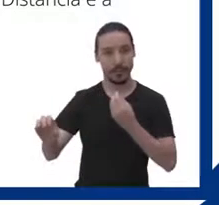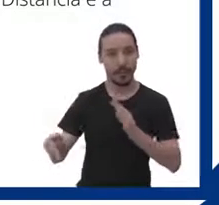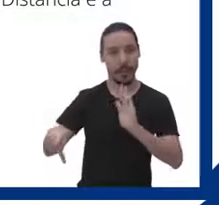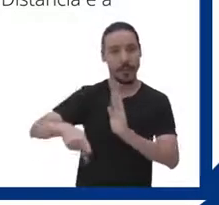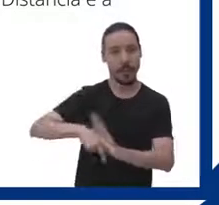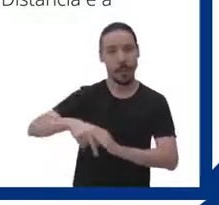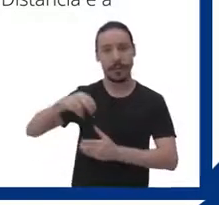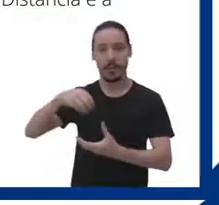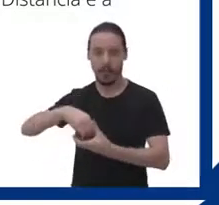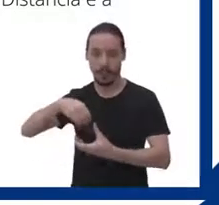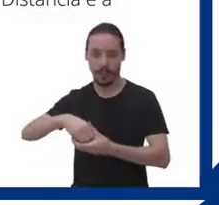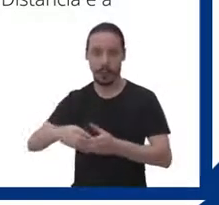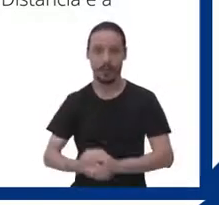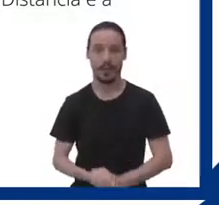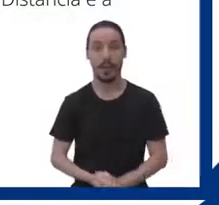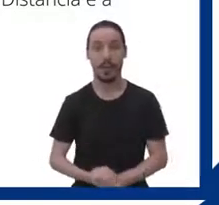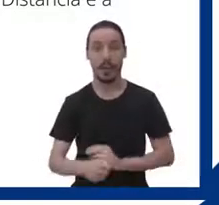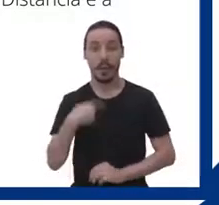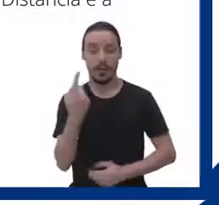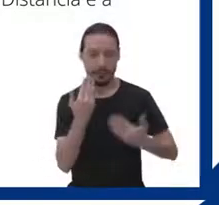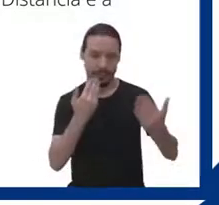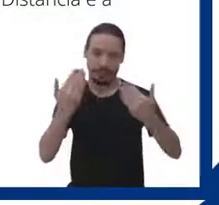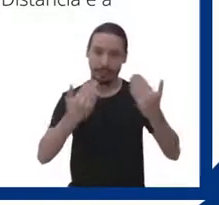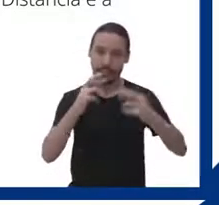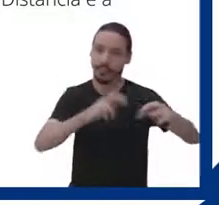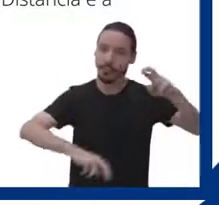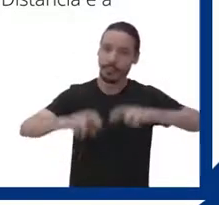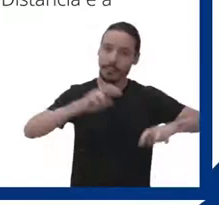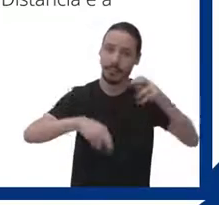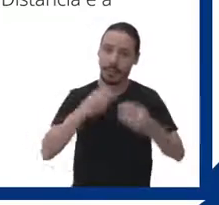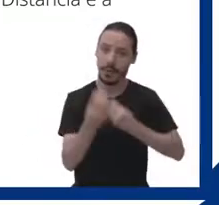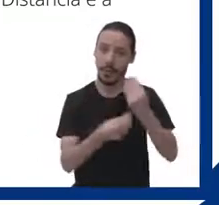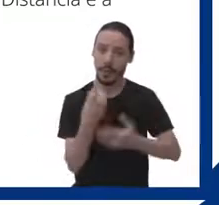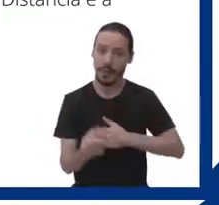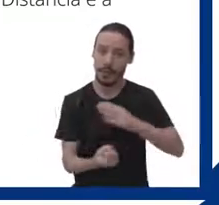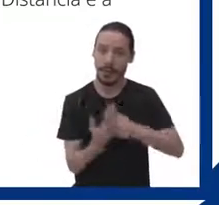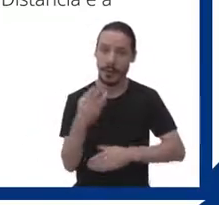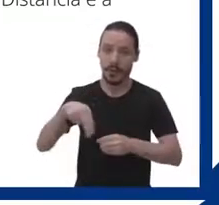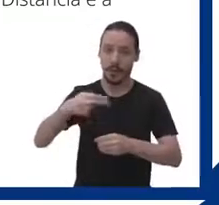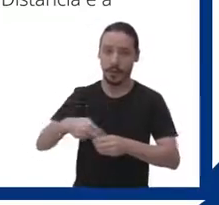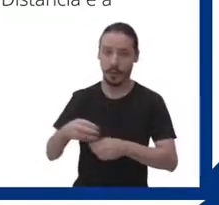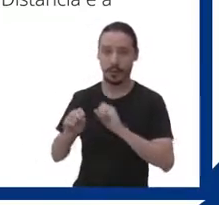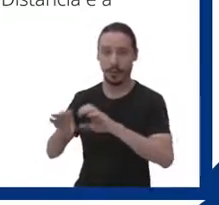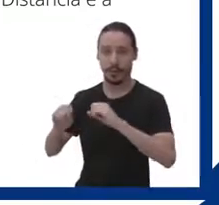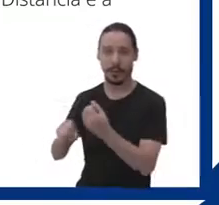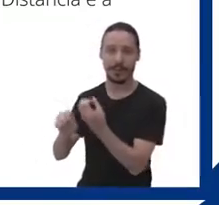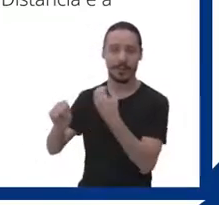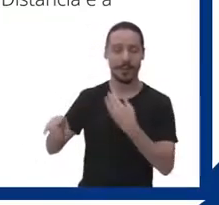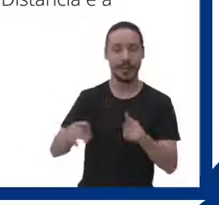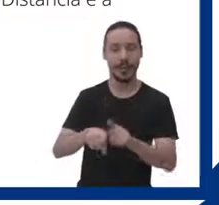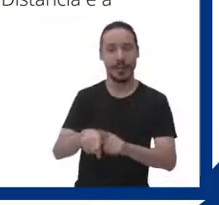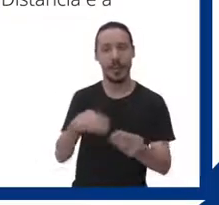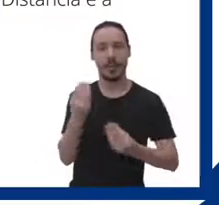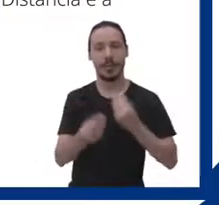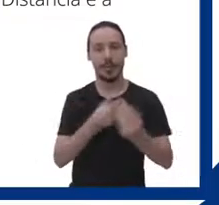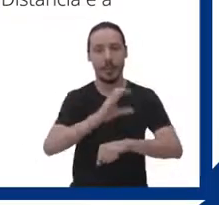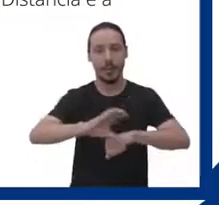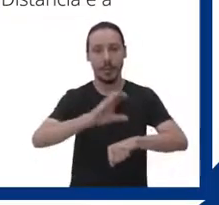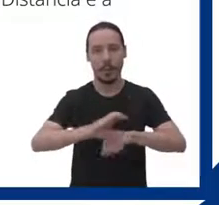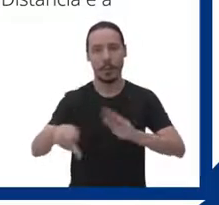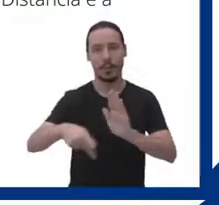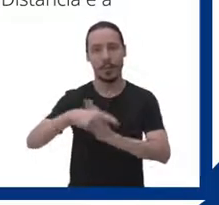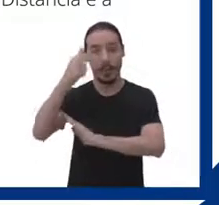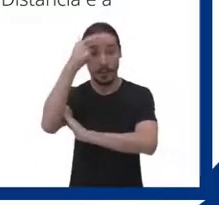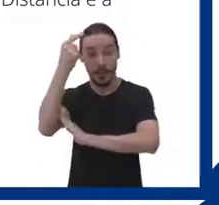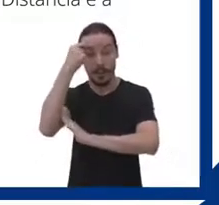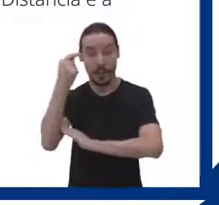distância na União Oeste. Fizemos uma análise de pareceres de criação do Núcleo de Educação à Distância e dos seus